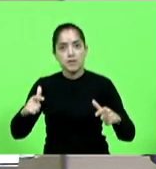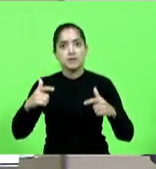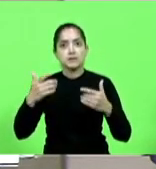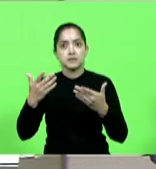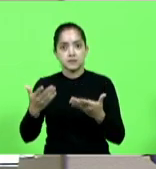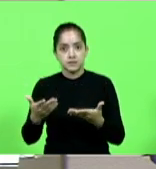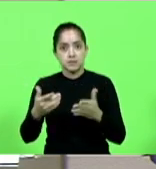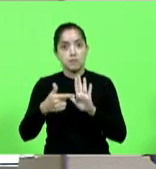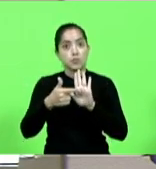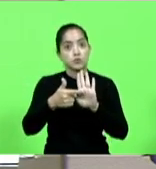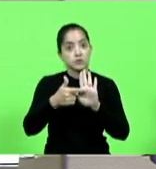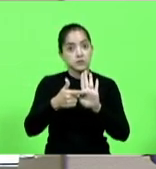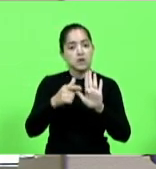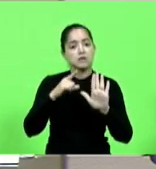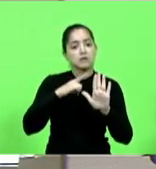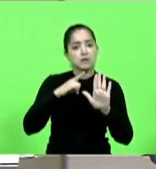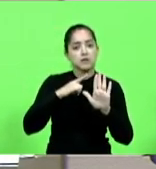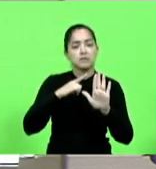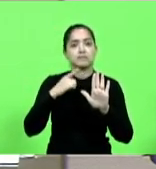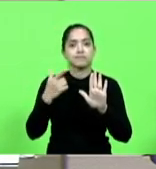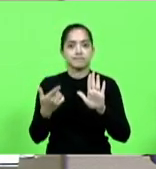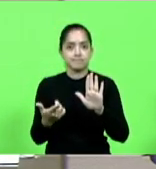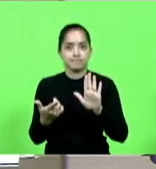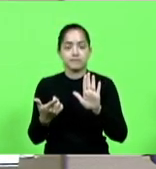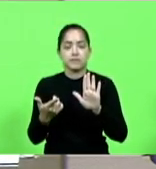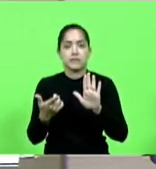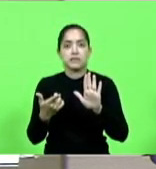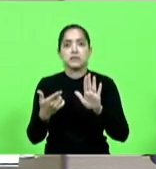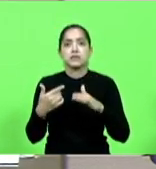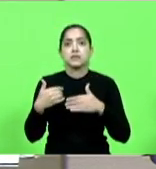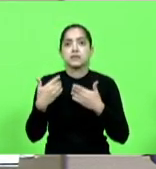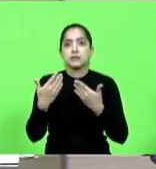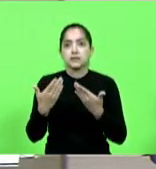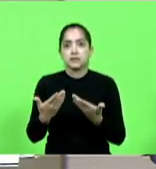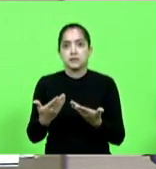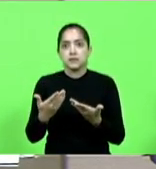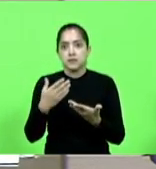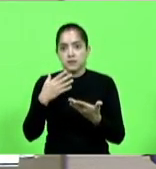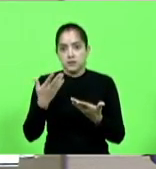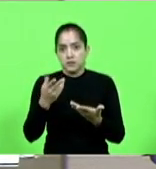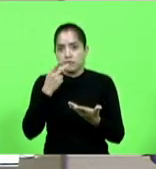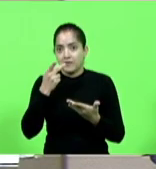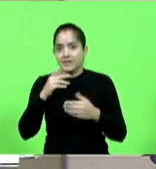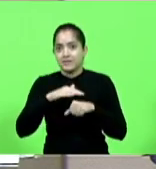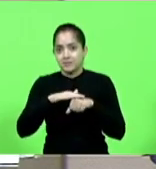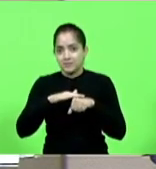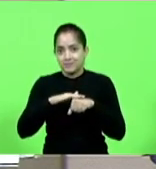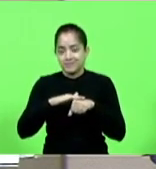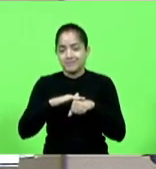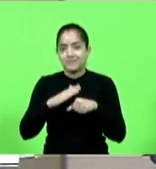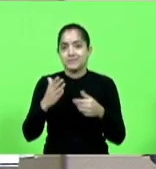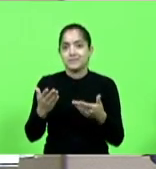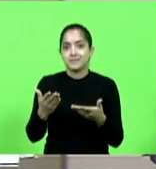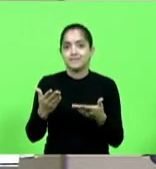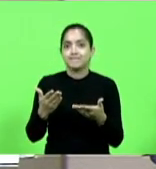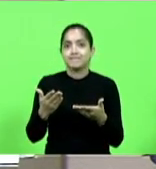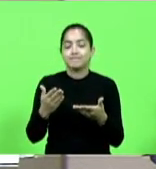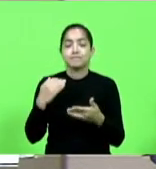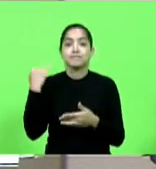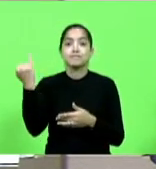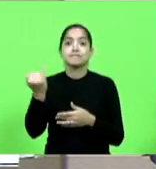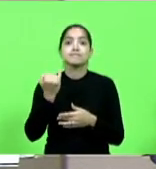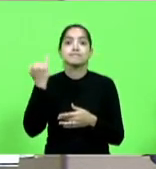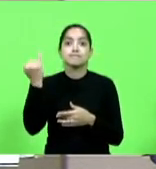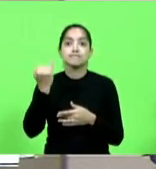mostrar o que tem e a rádio eu sempre até citei em uma conversa informal há pouco a importância